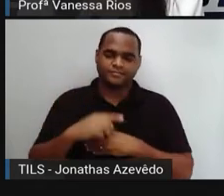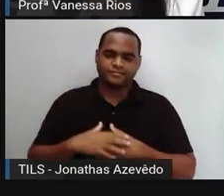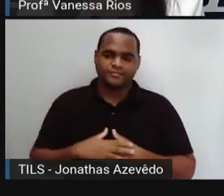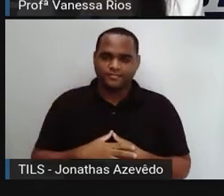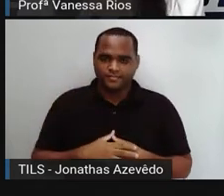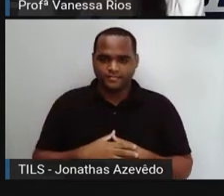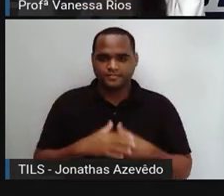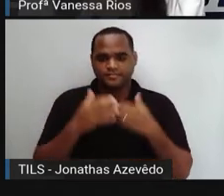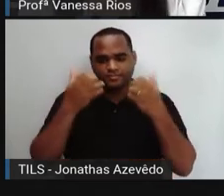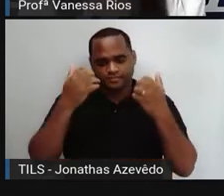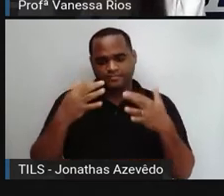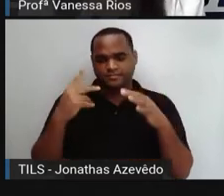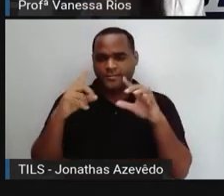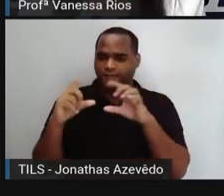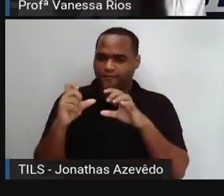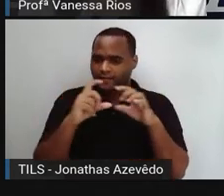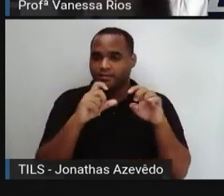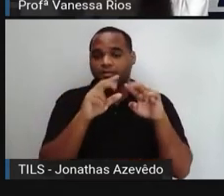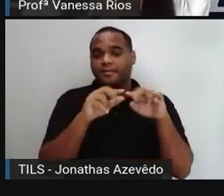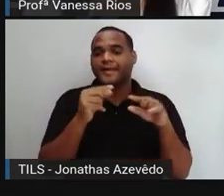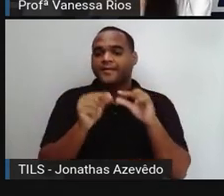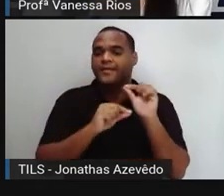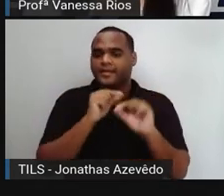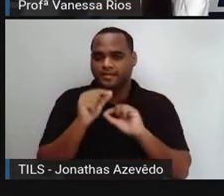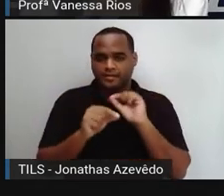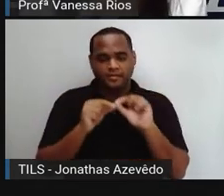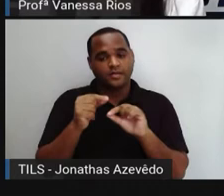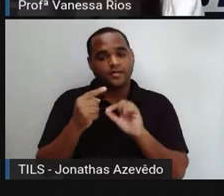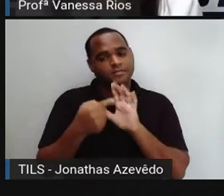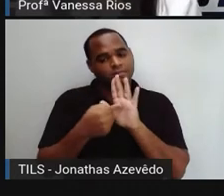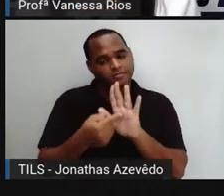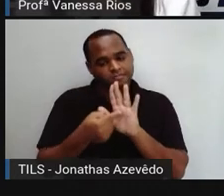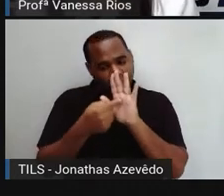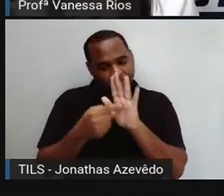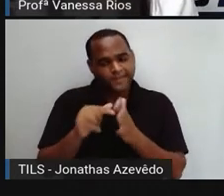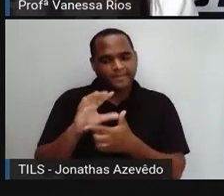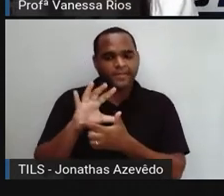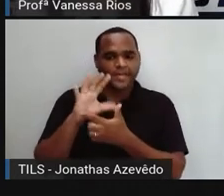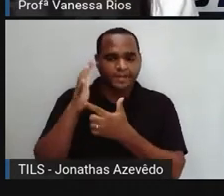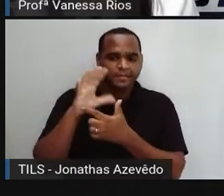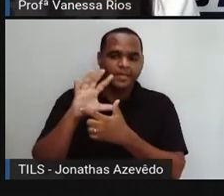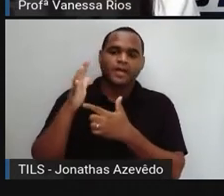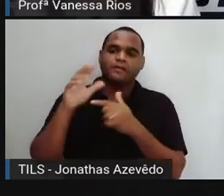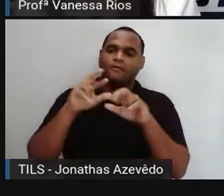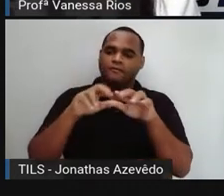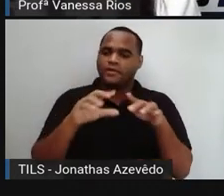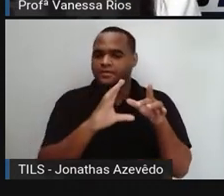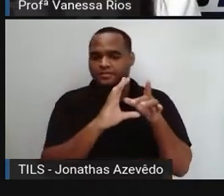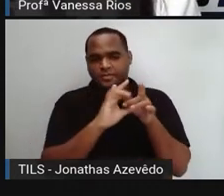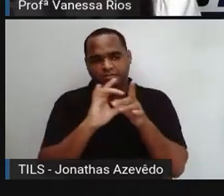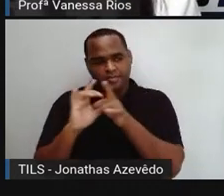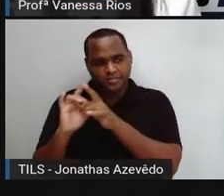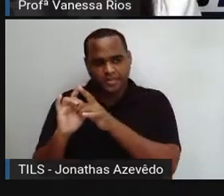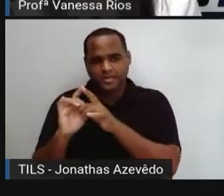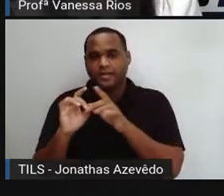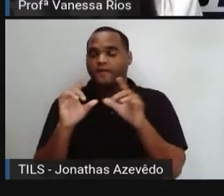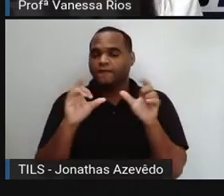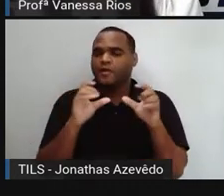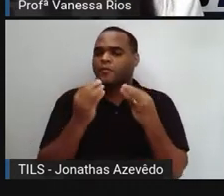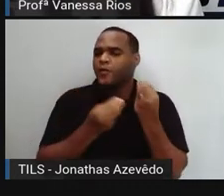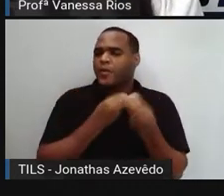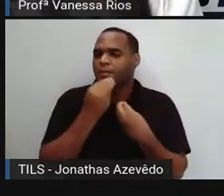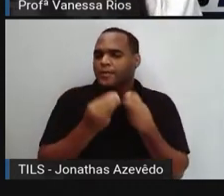elas vão retratar acontecimentos em todas as suas características. É a forma,